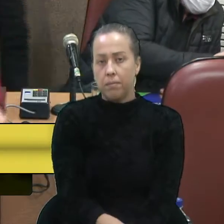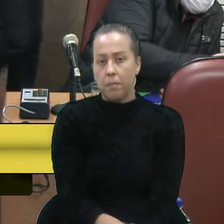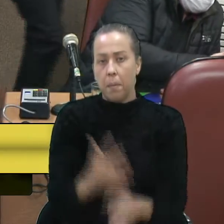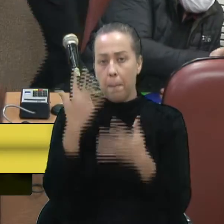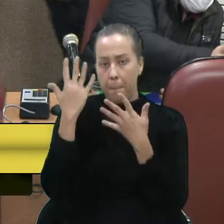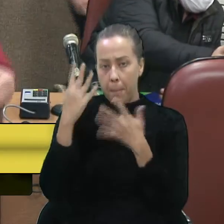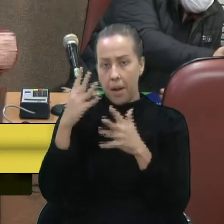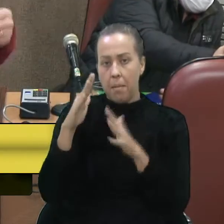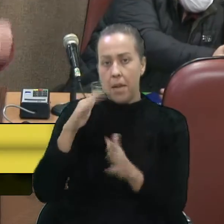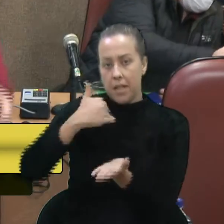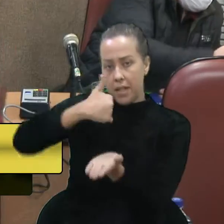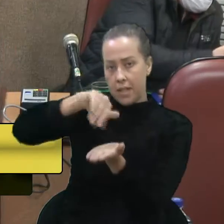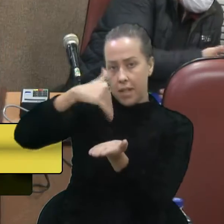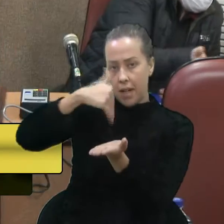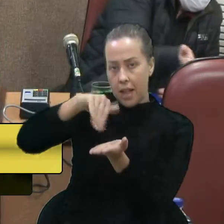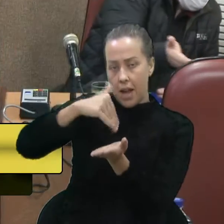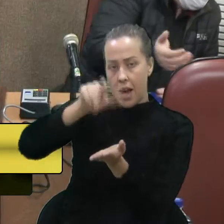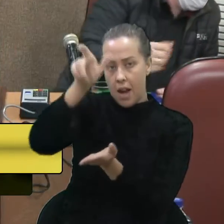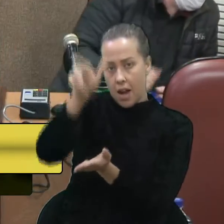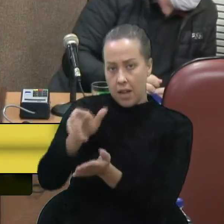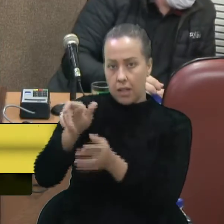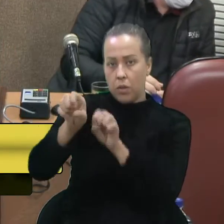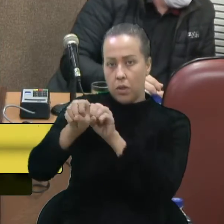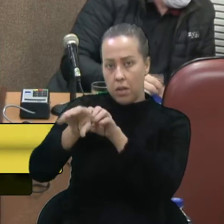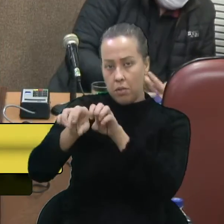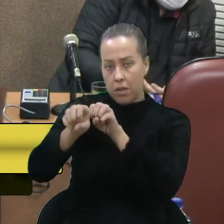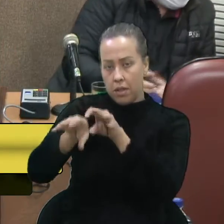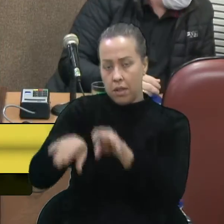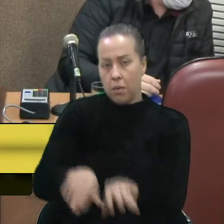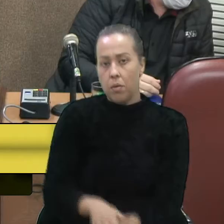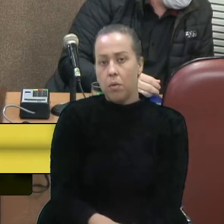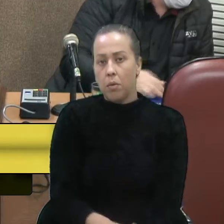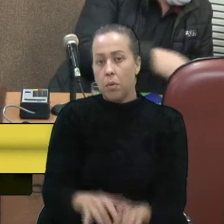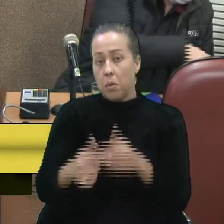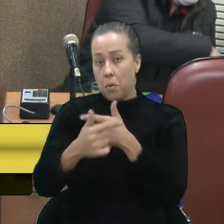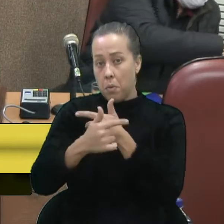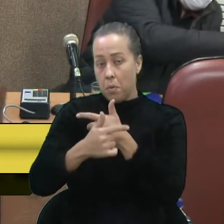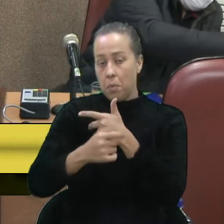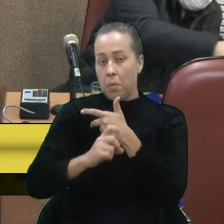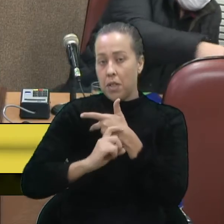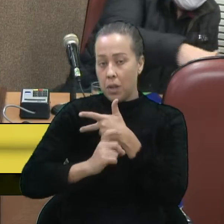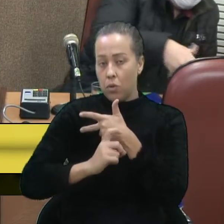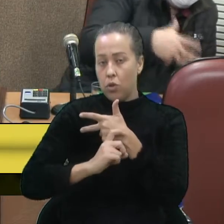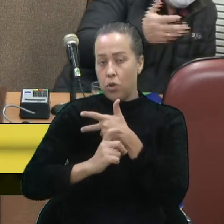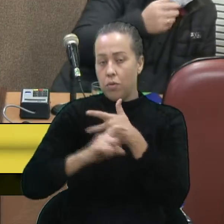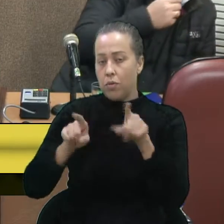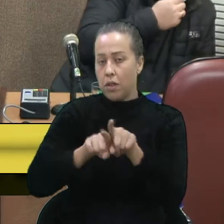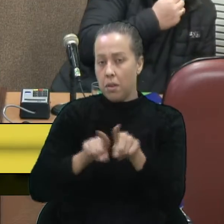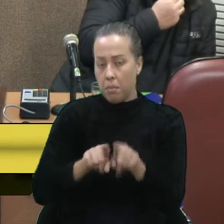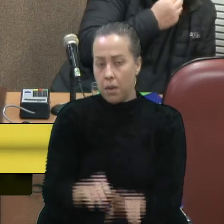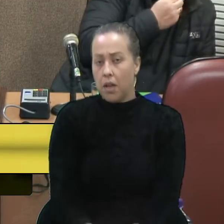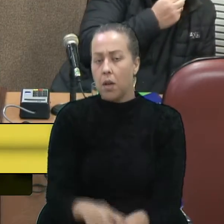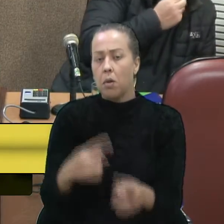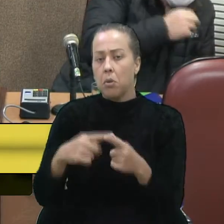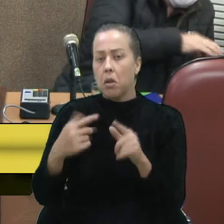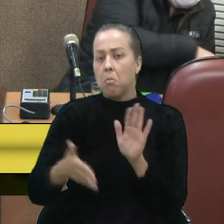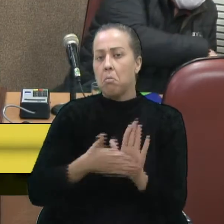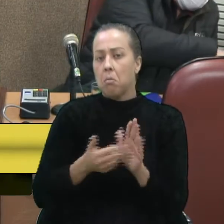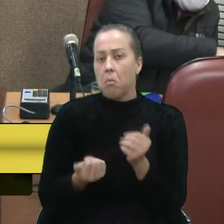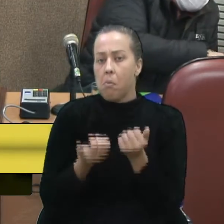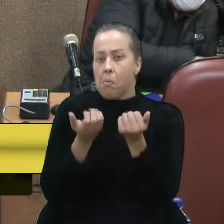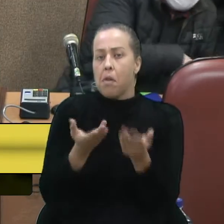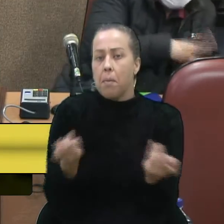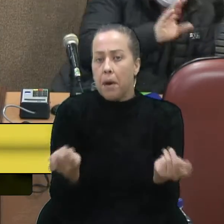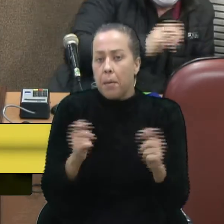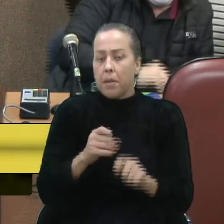parabenizar a secretária, parabenizar o Executivo como um todo, porque proporciona uma